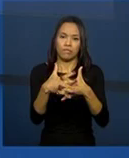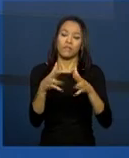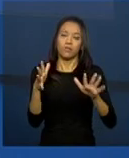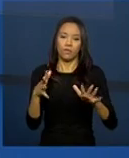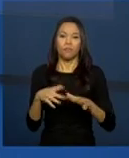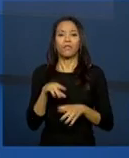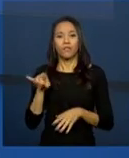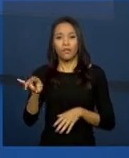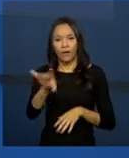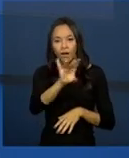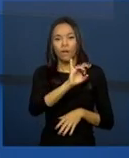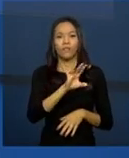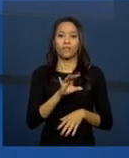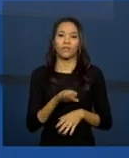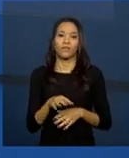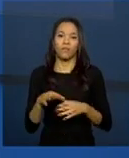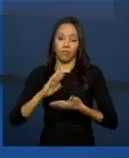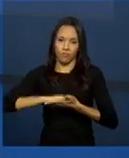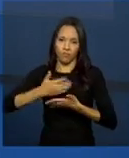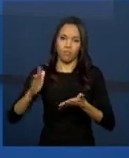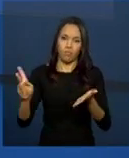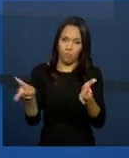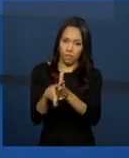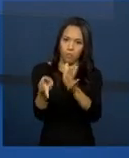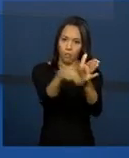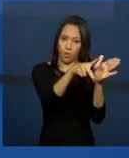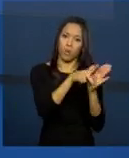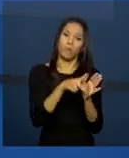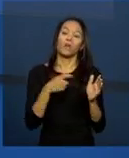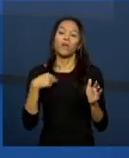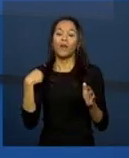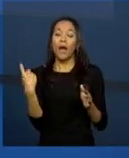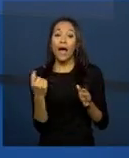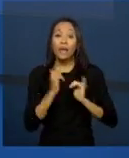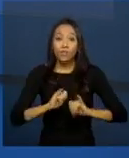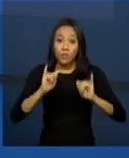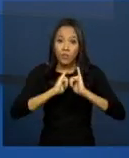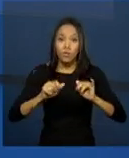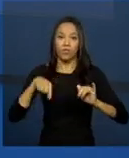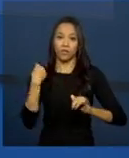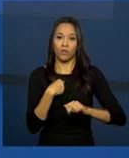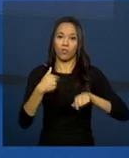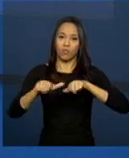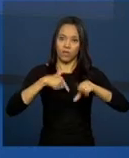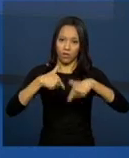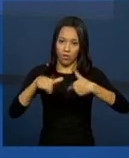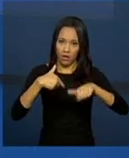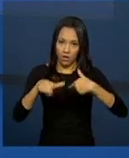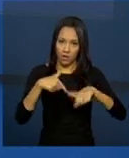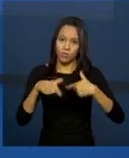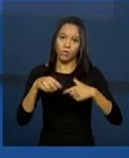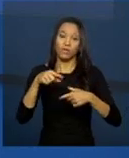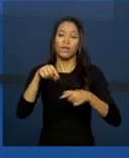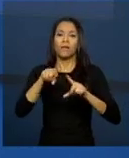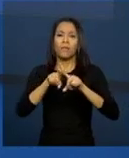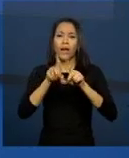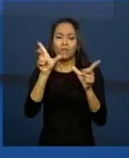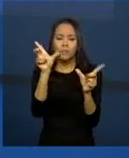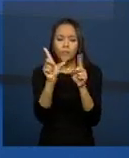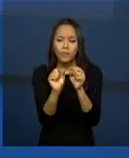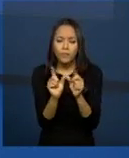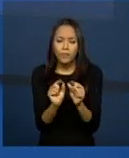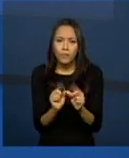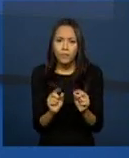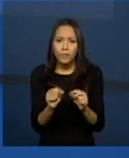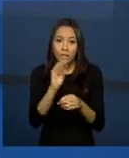queria destacar que as informações que nós estamos trabalhando no prontuário eletrônico simplificado, elas não são informações